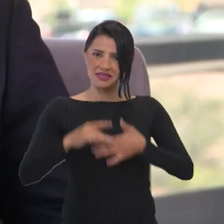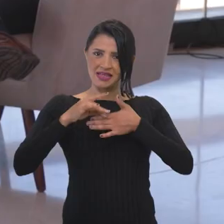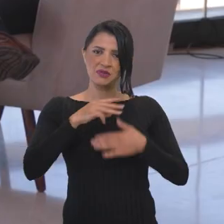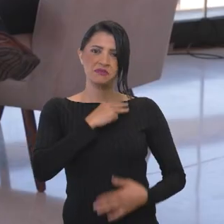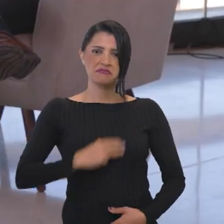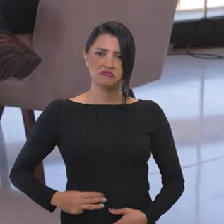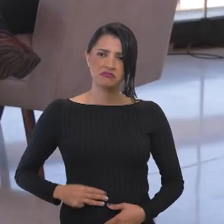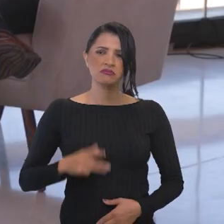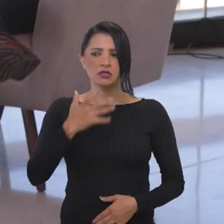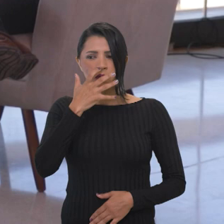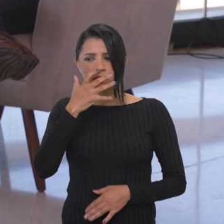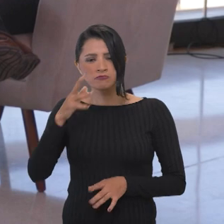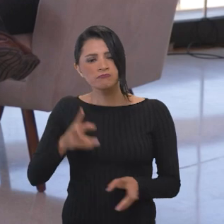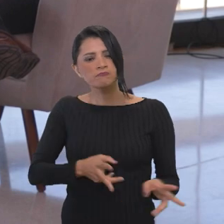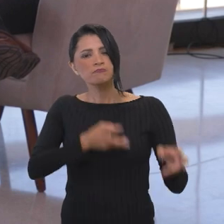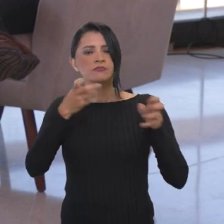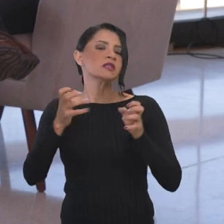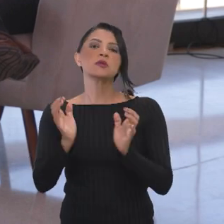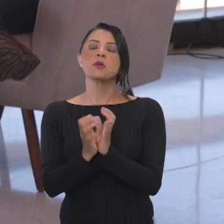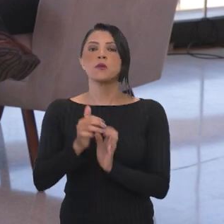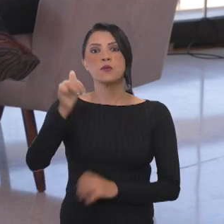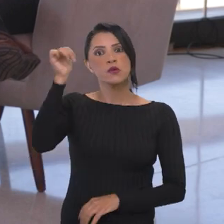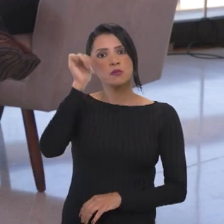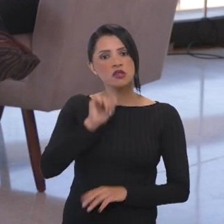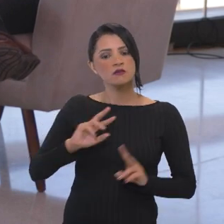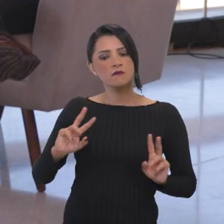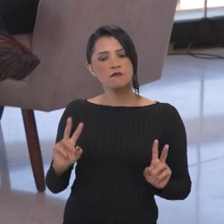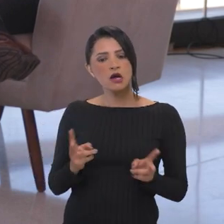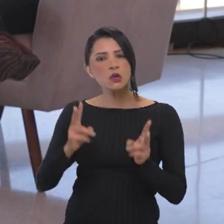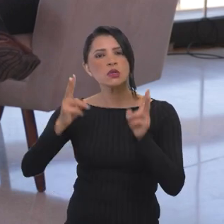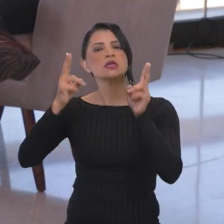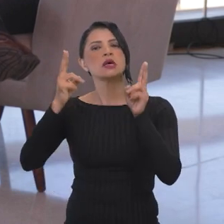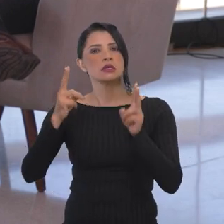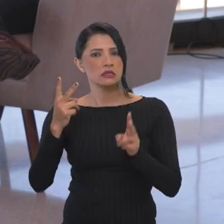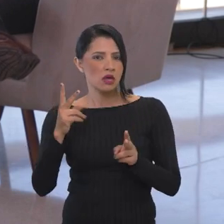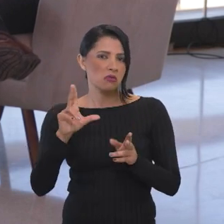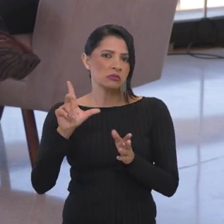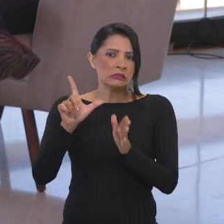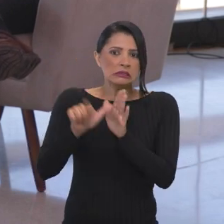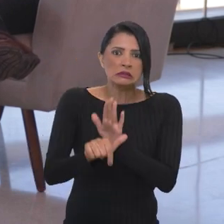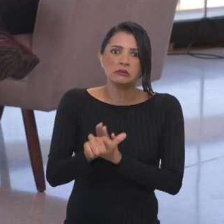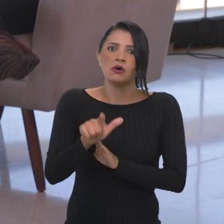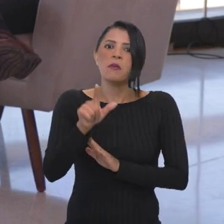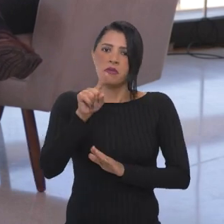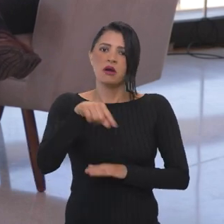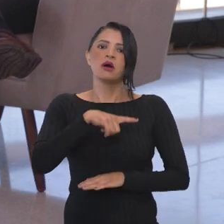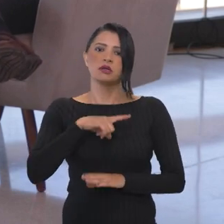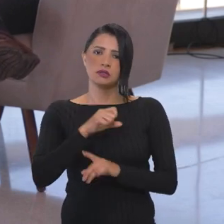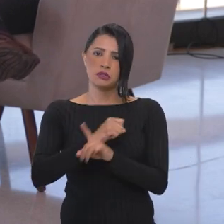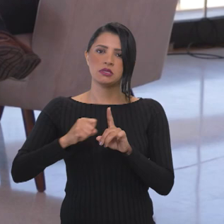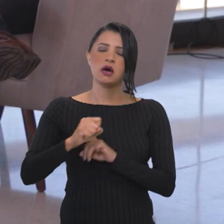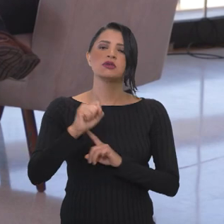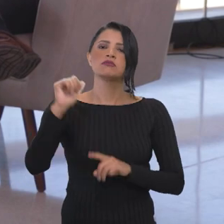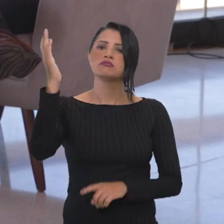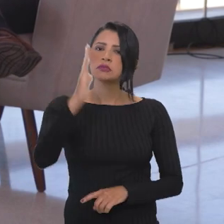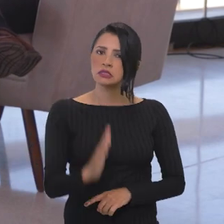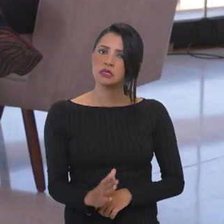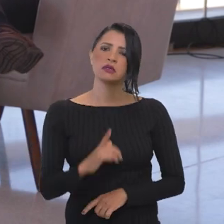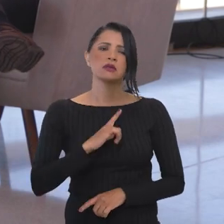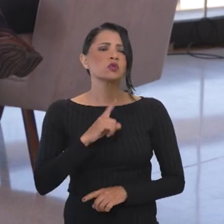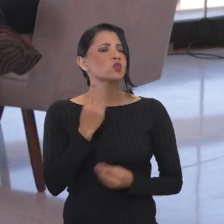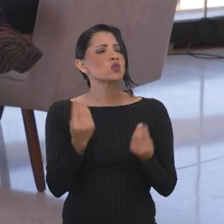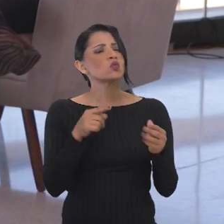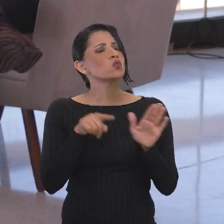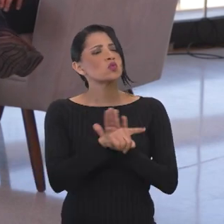tardia até, da mulher na sociedade brasileira. Como que a senhora vê isso, um impacto a longo prazo, já que também passou pelo